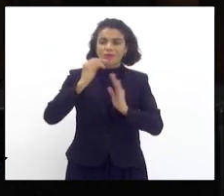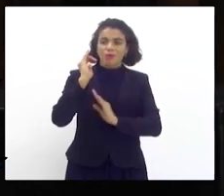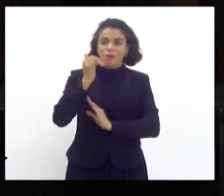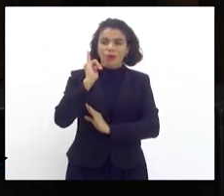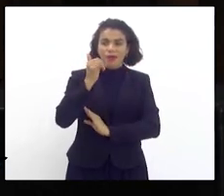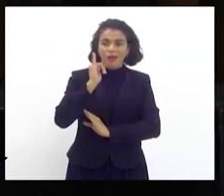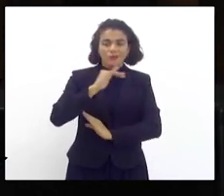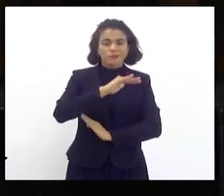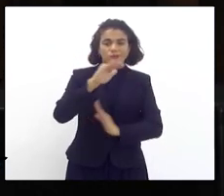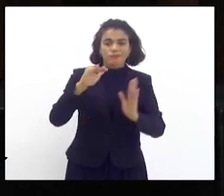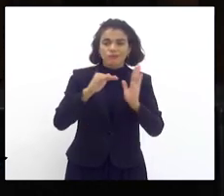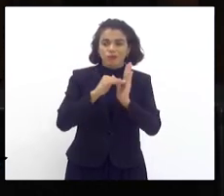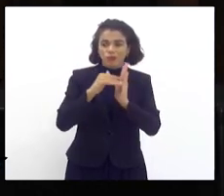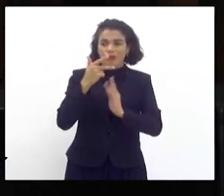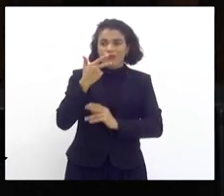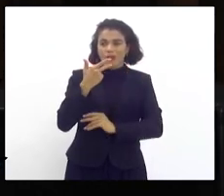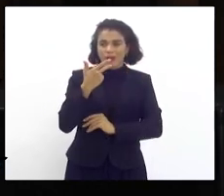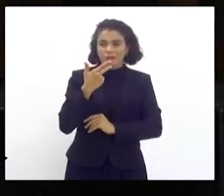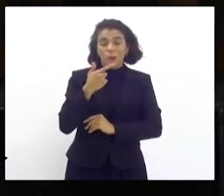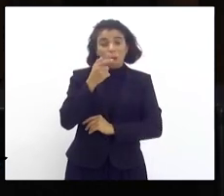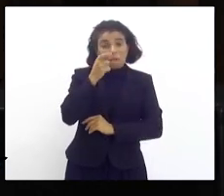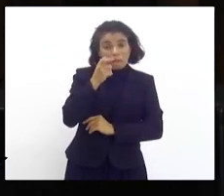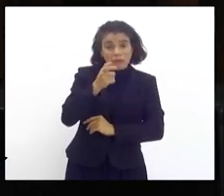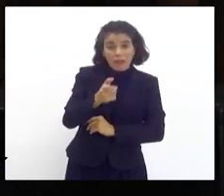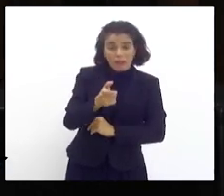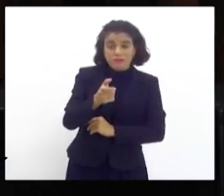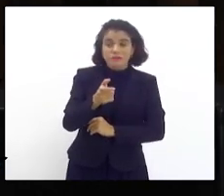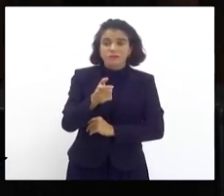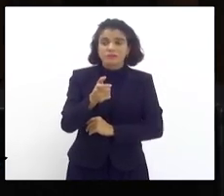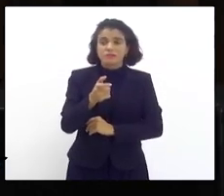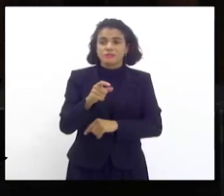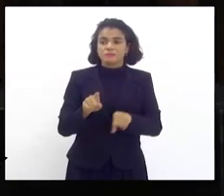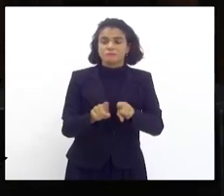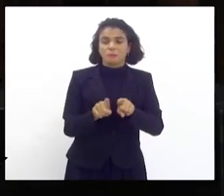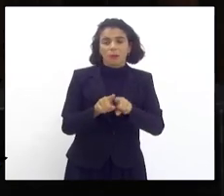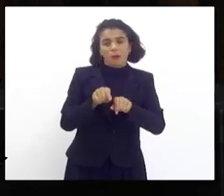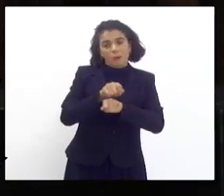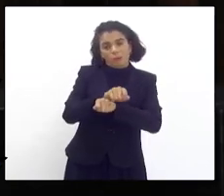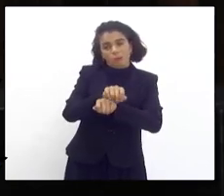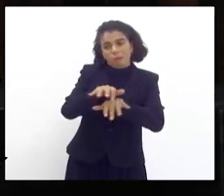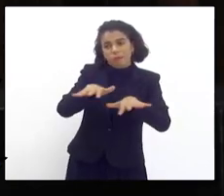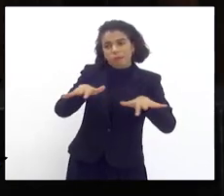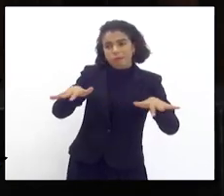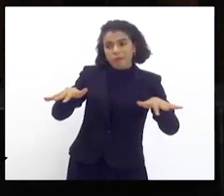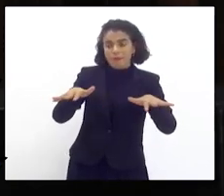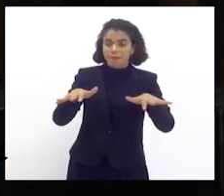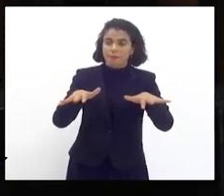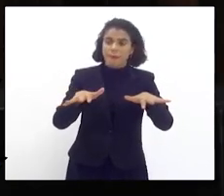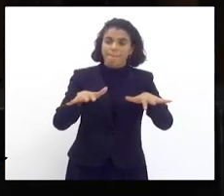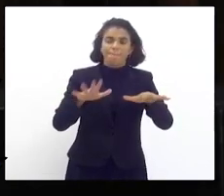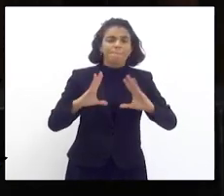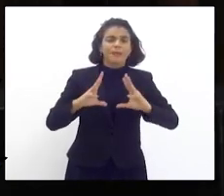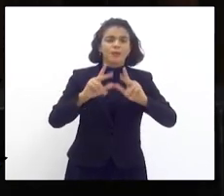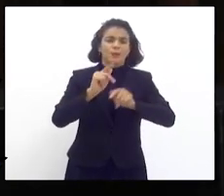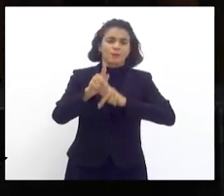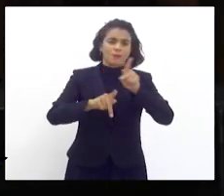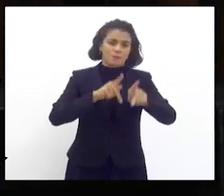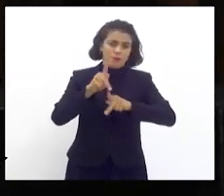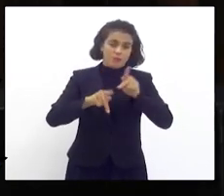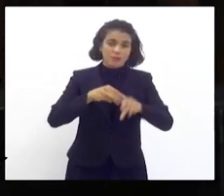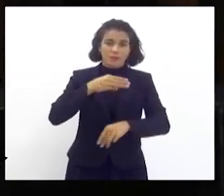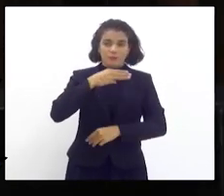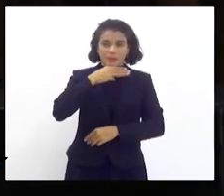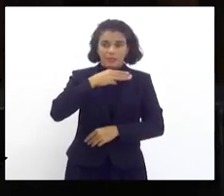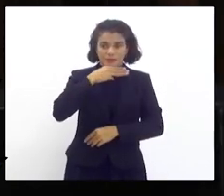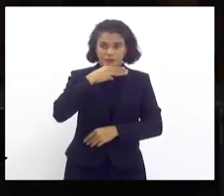de tudo que foi falado ontem, e eu acho interessante eu poder estar explanando isso para a população, para o povo de Mangaratiba,